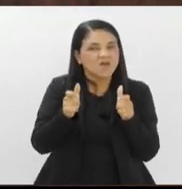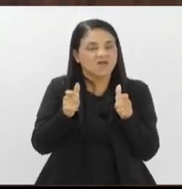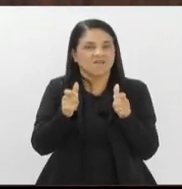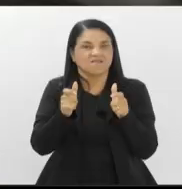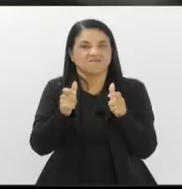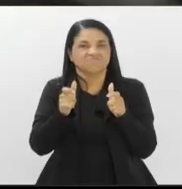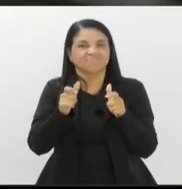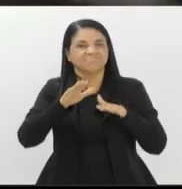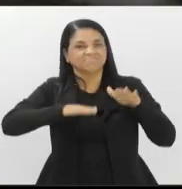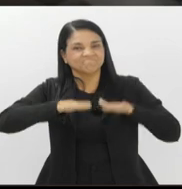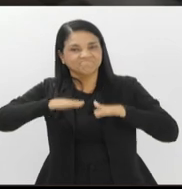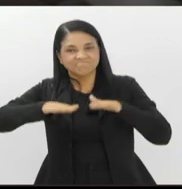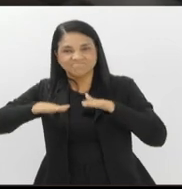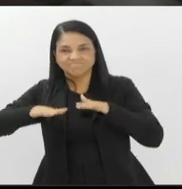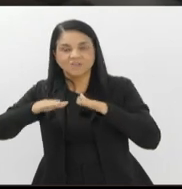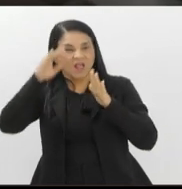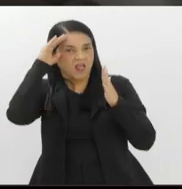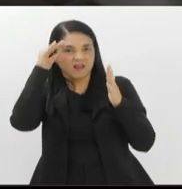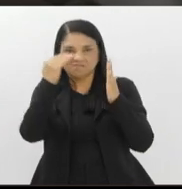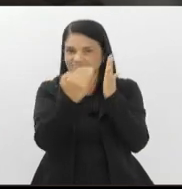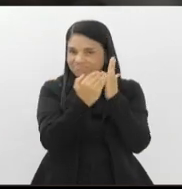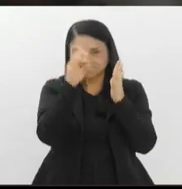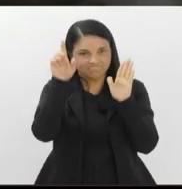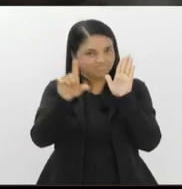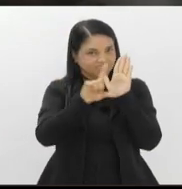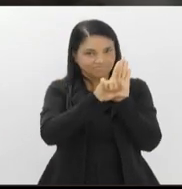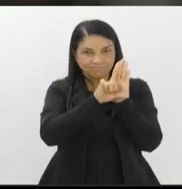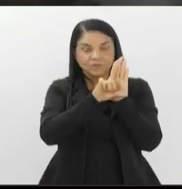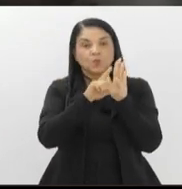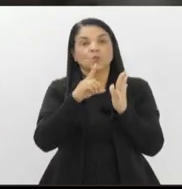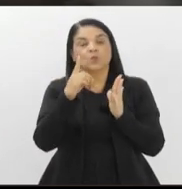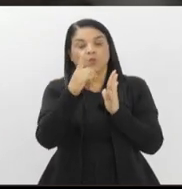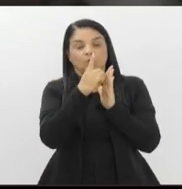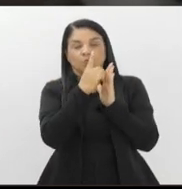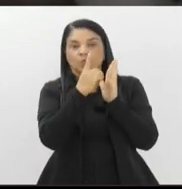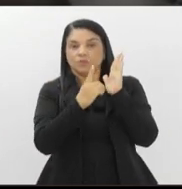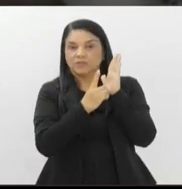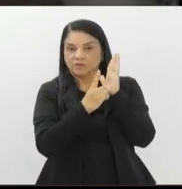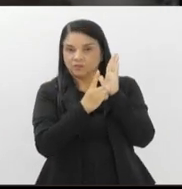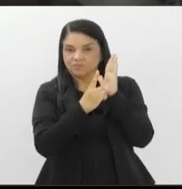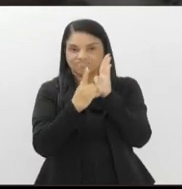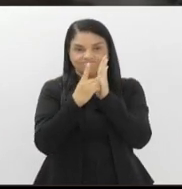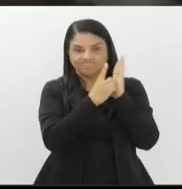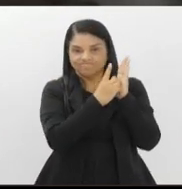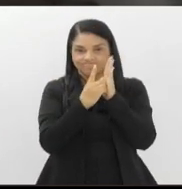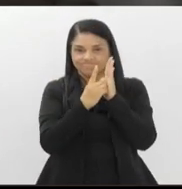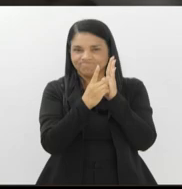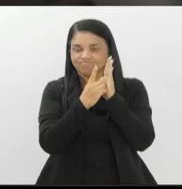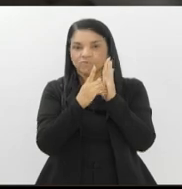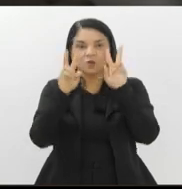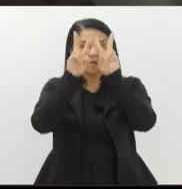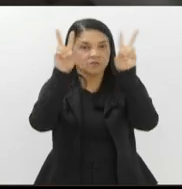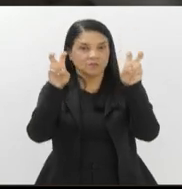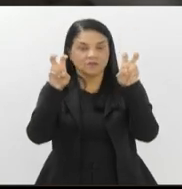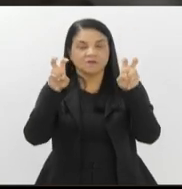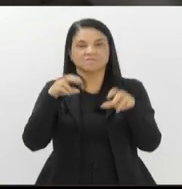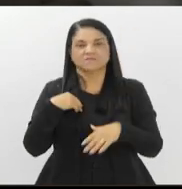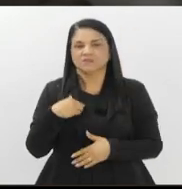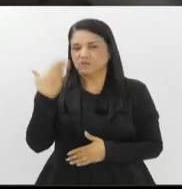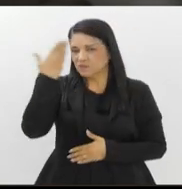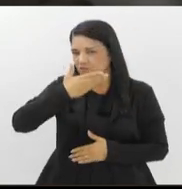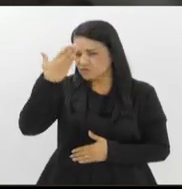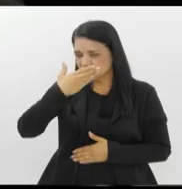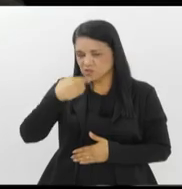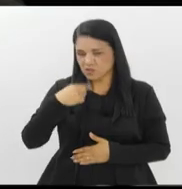descumprida. Em conjunto com a comissão, o Detro lançou a campanha Não Finja Que Não Me Viu, Ceda